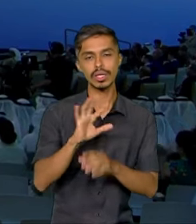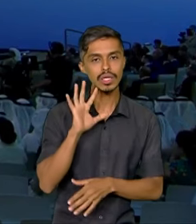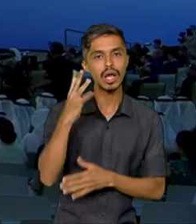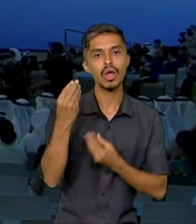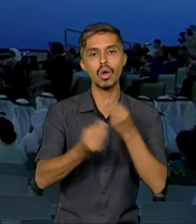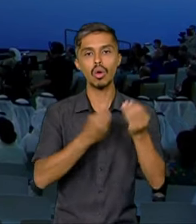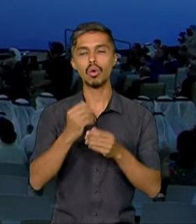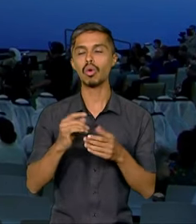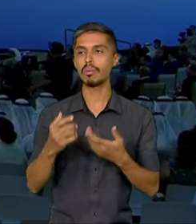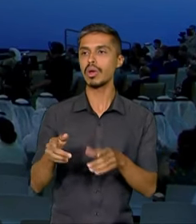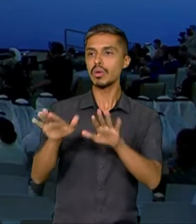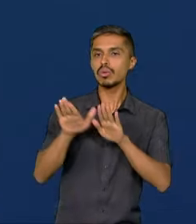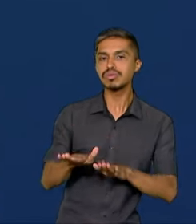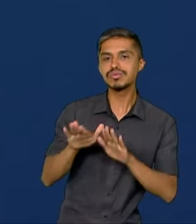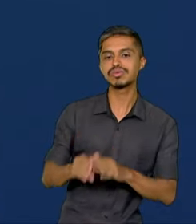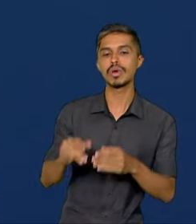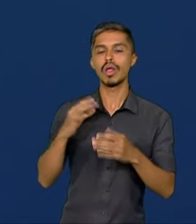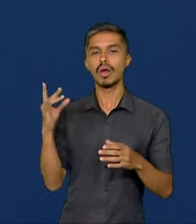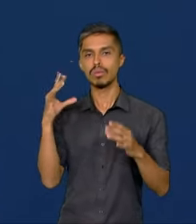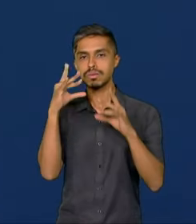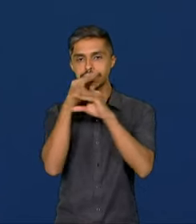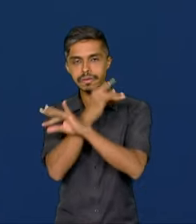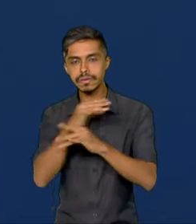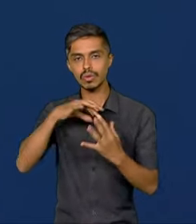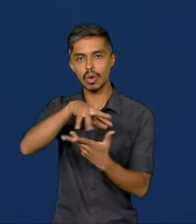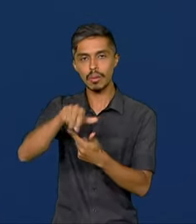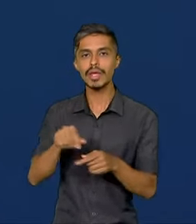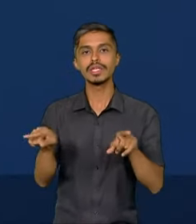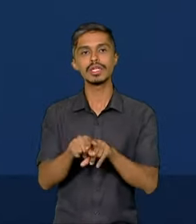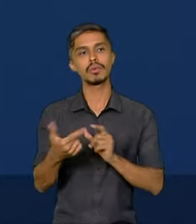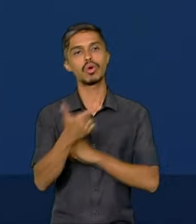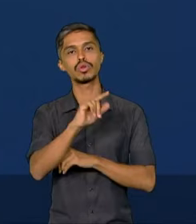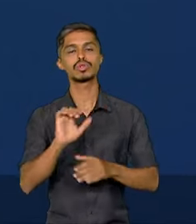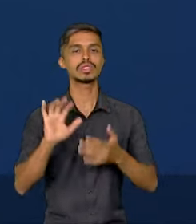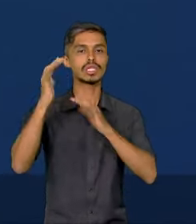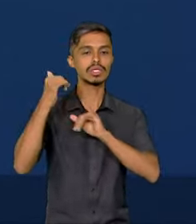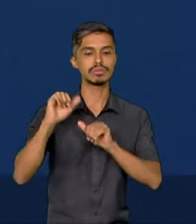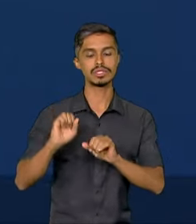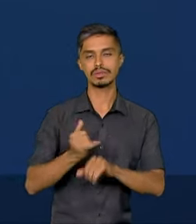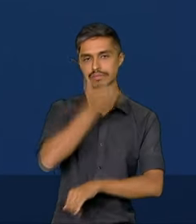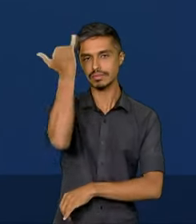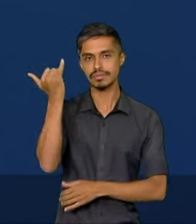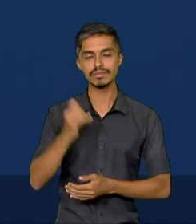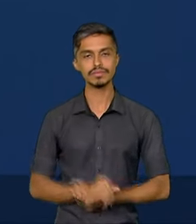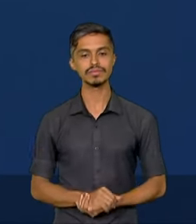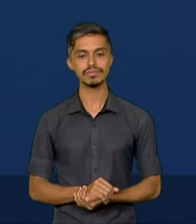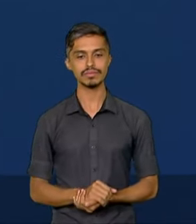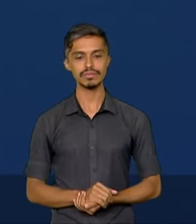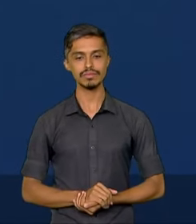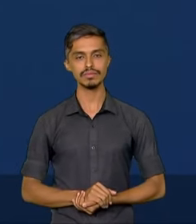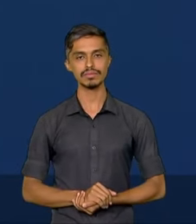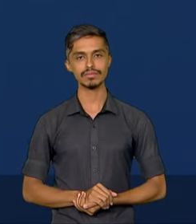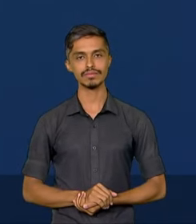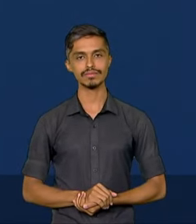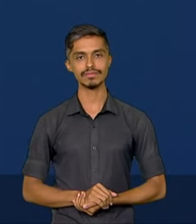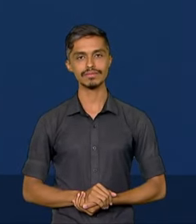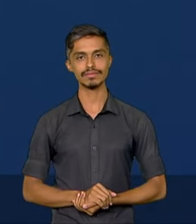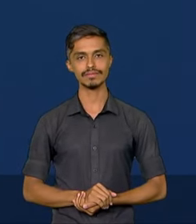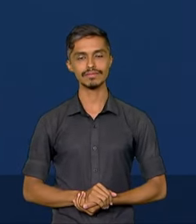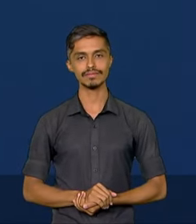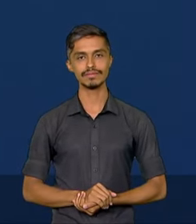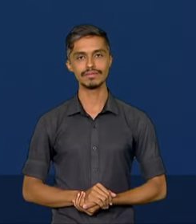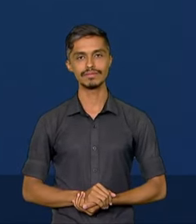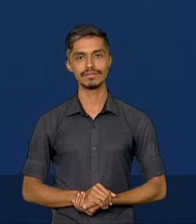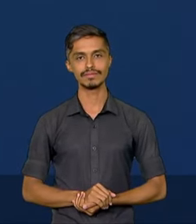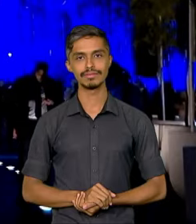conter os efeitos do aquecimento global e outras emergências climáticas. Make this COP the newer hope in the